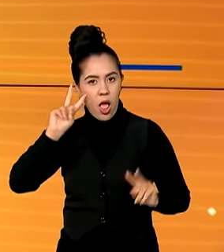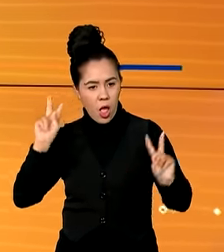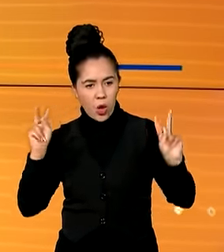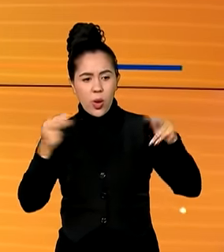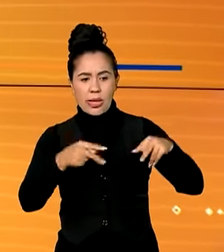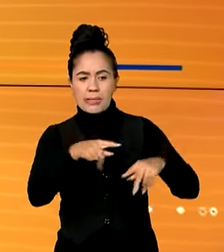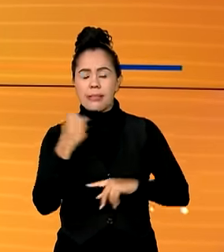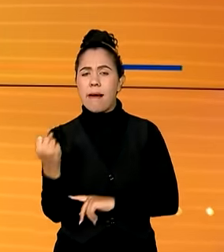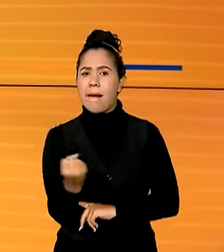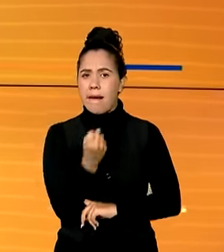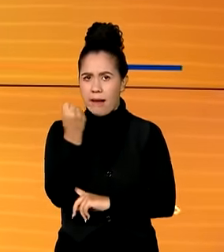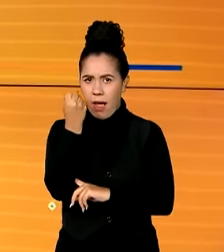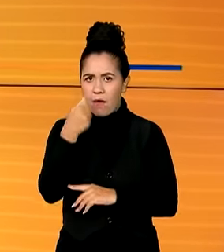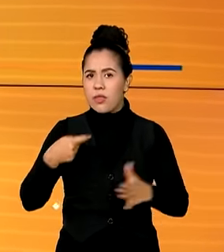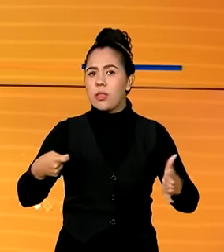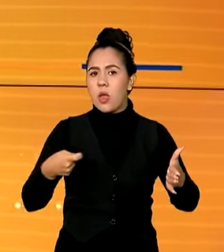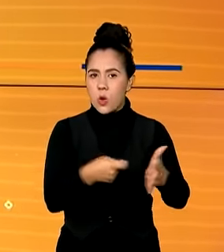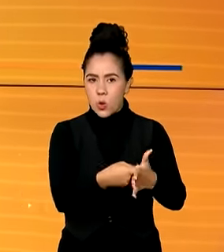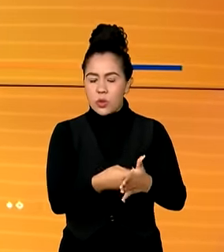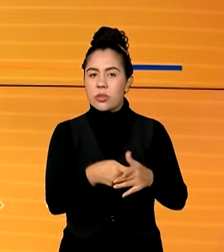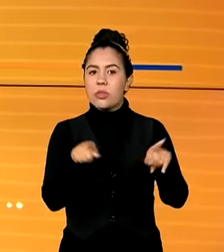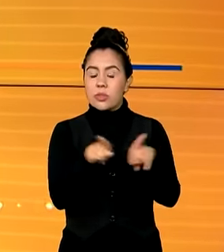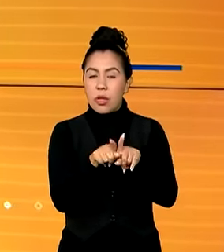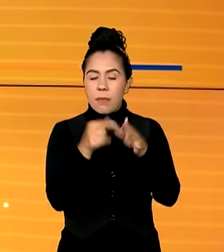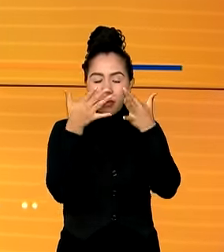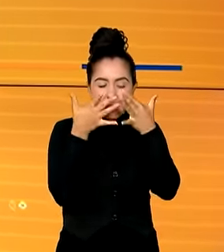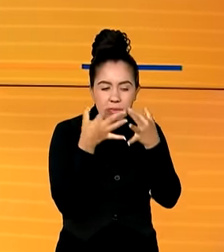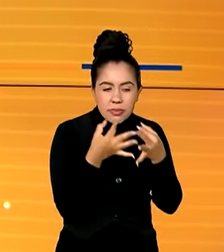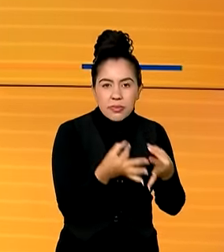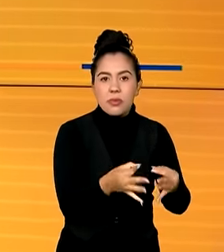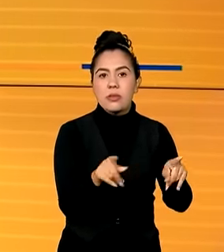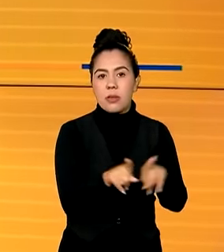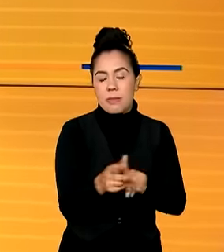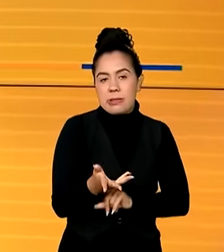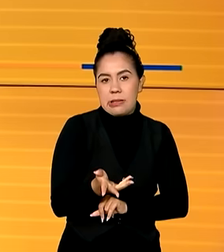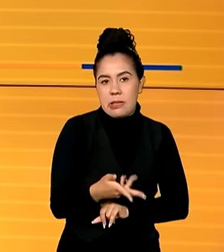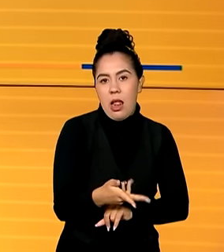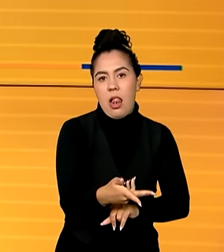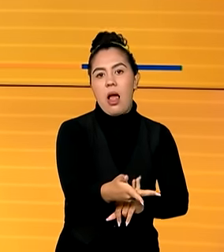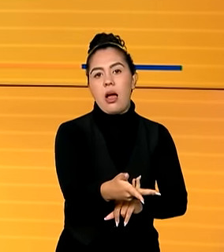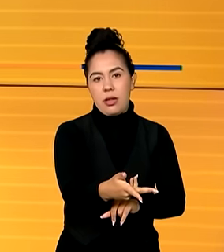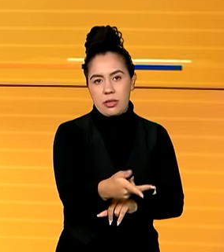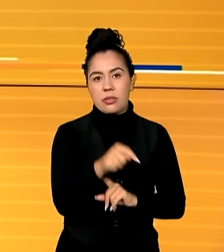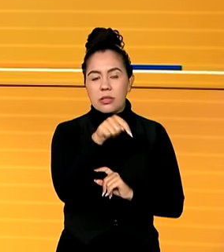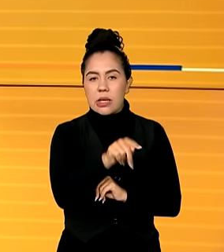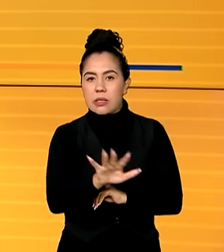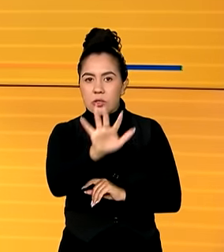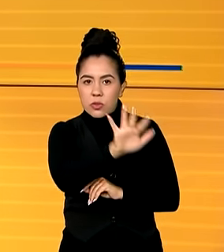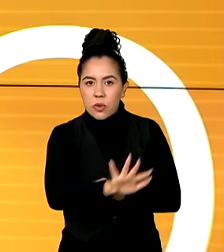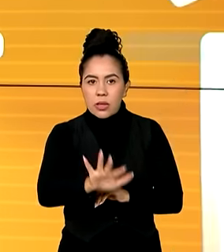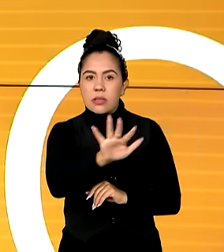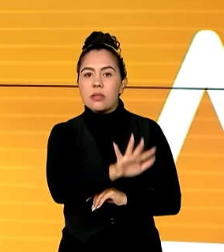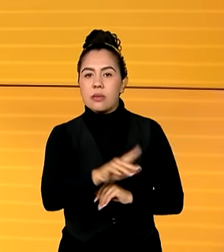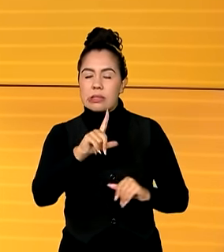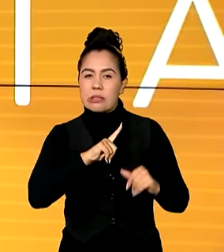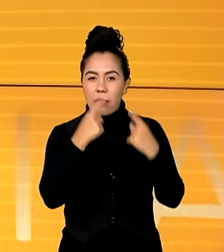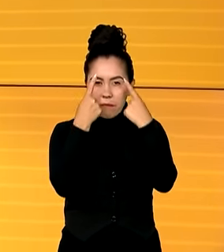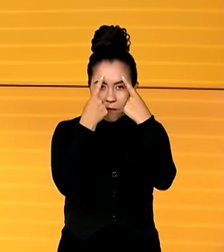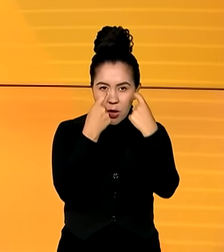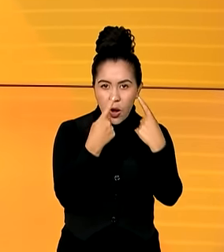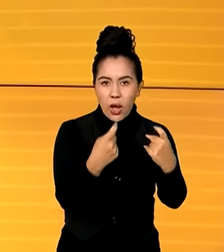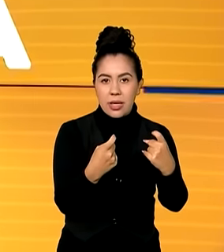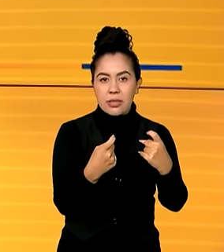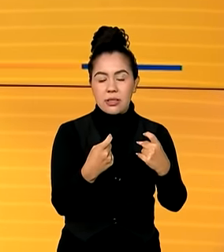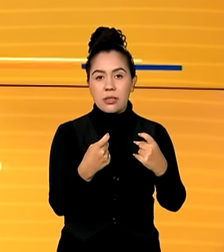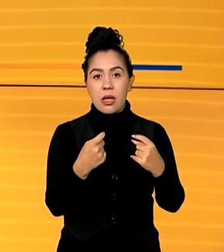denúncias e que o caso está sendo tratado com rigor e a celeridade que situações que envolvem possíveis violências